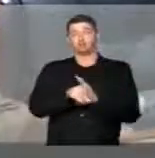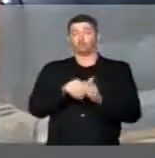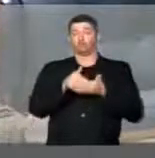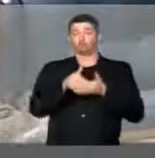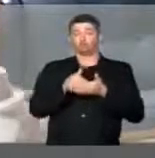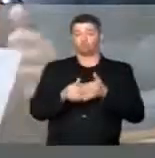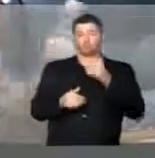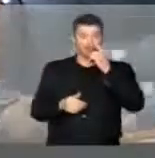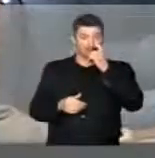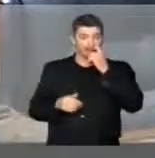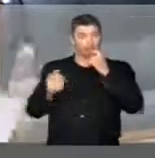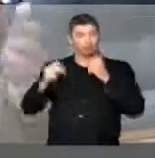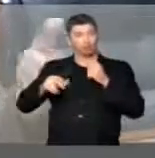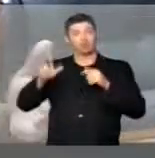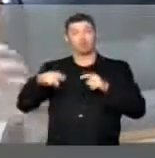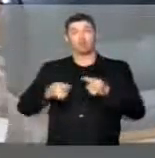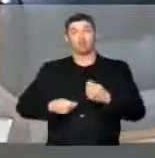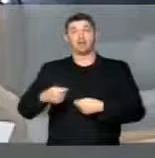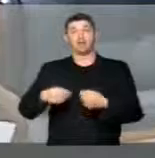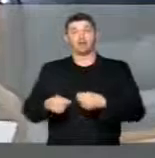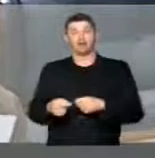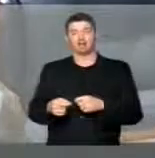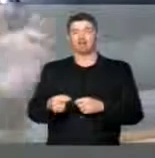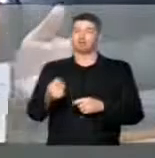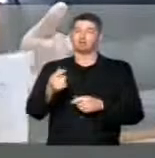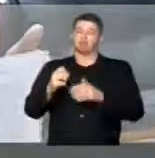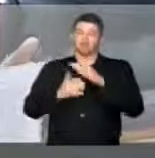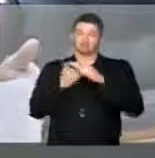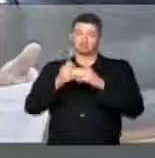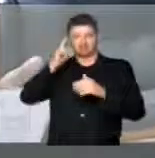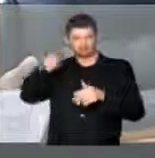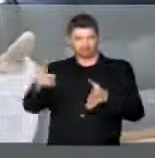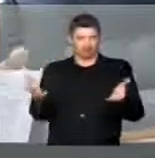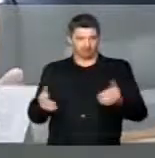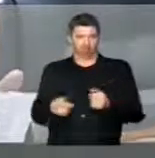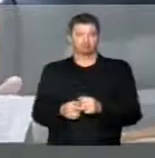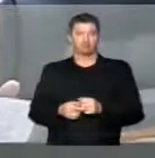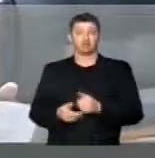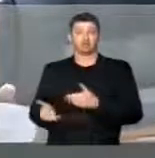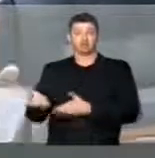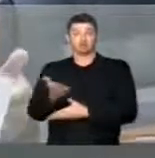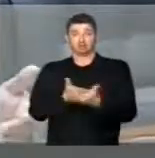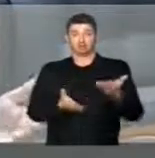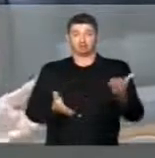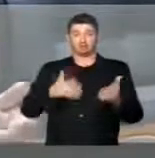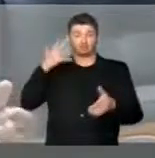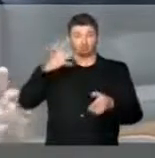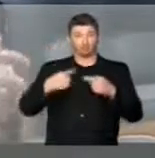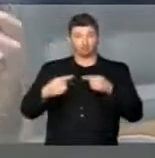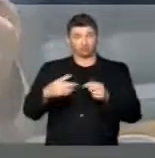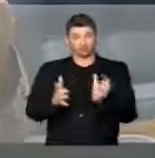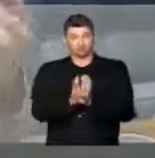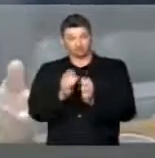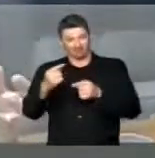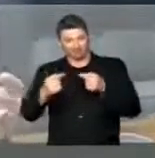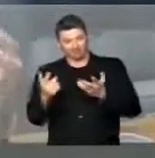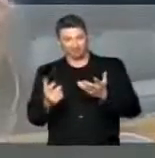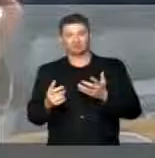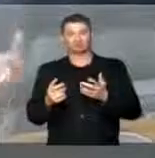que hoje é dominado pelo mercado, pelo poder econômico. A gente transfere para a política de partidos hoje